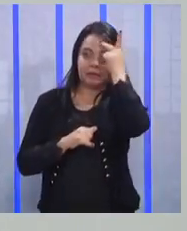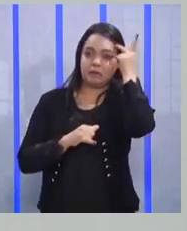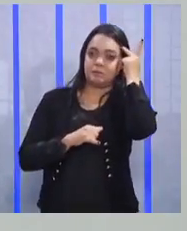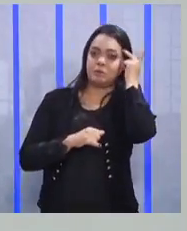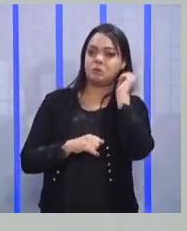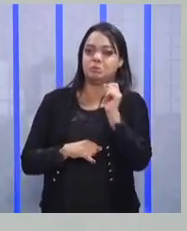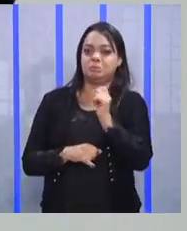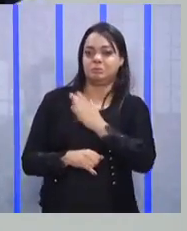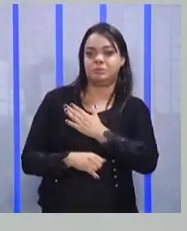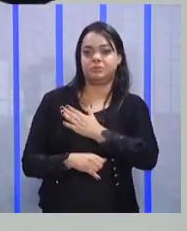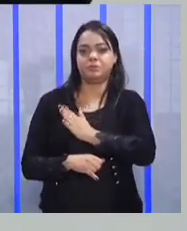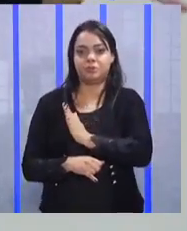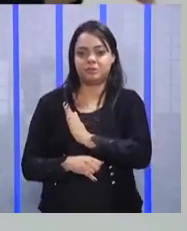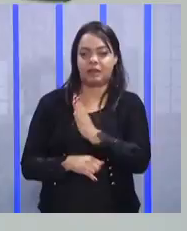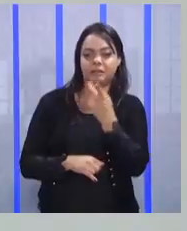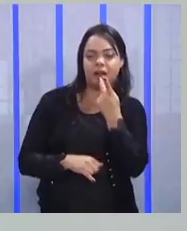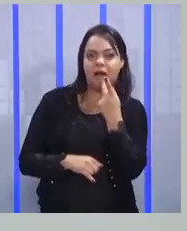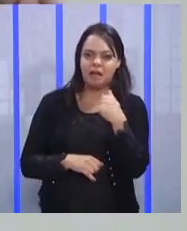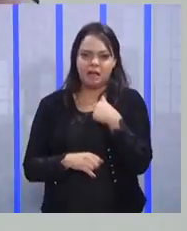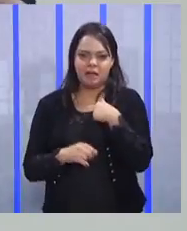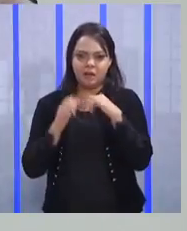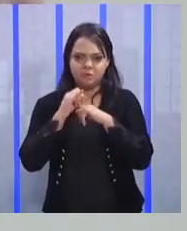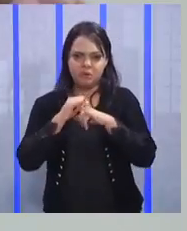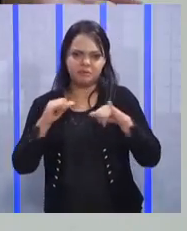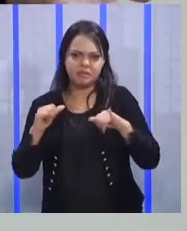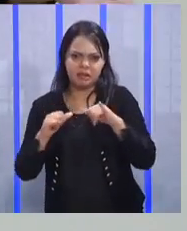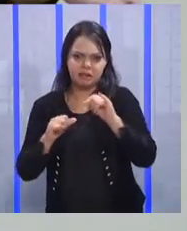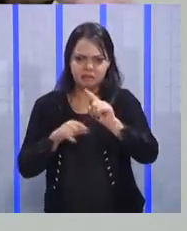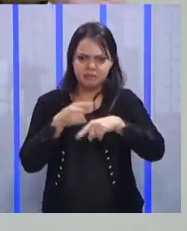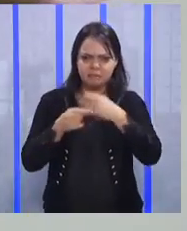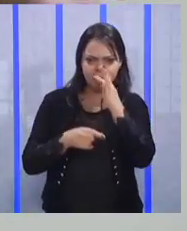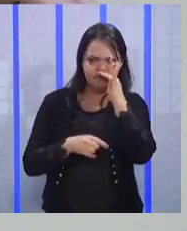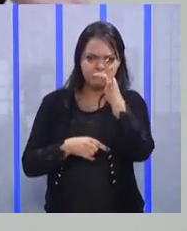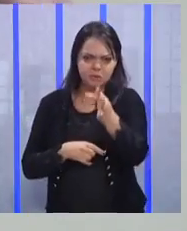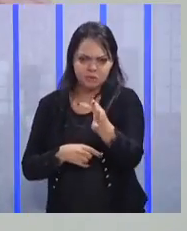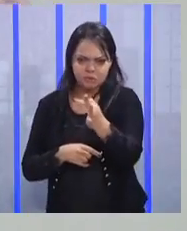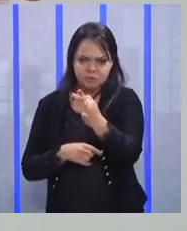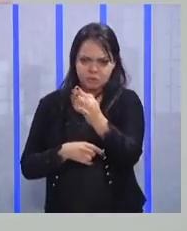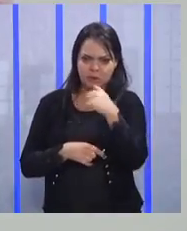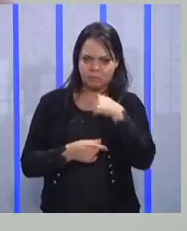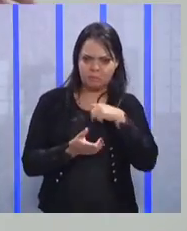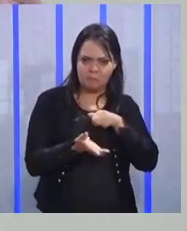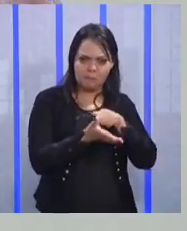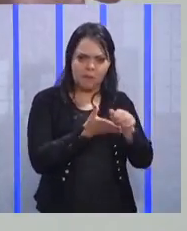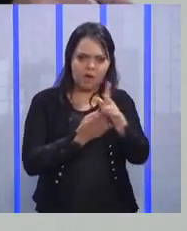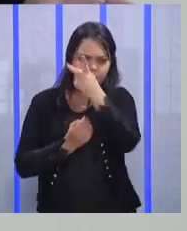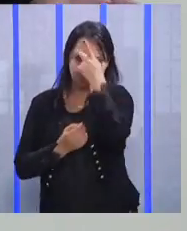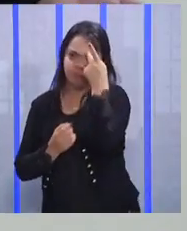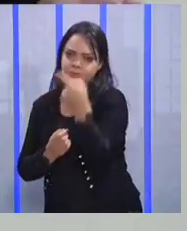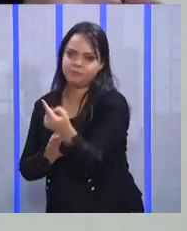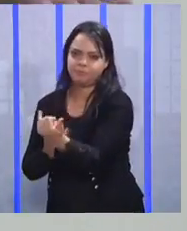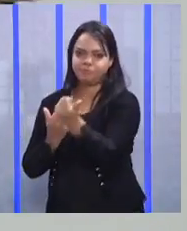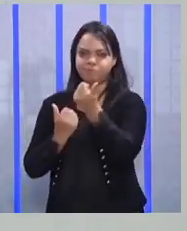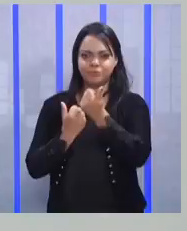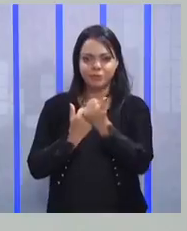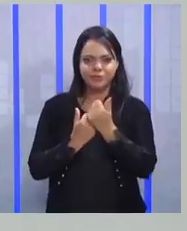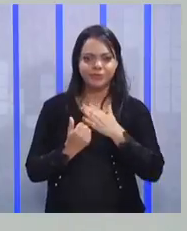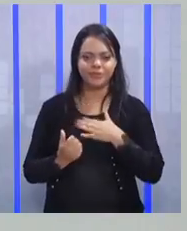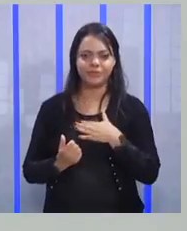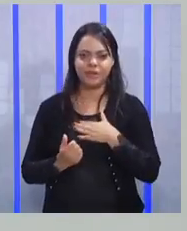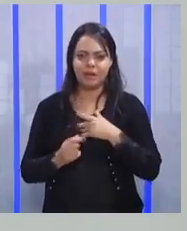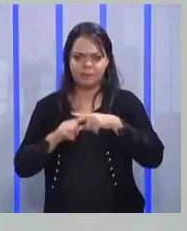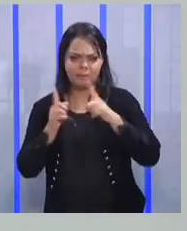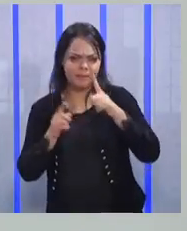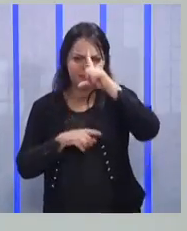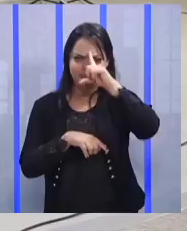informação não, por quê? Depois esse cara toma o meu lugar, né? Isso é um erro também. Não precisa ter medo. O líder bom é